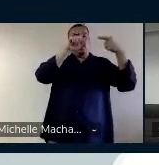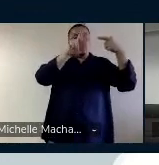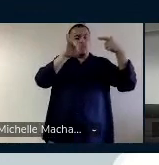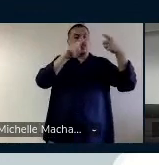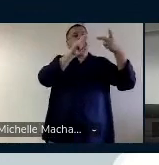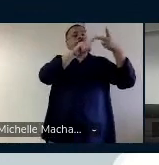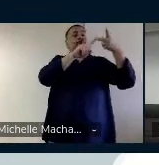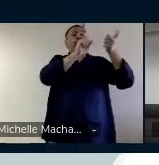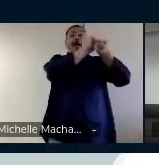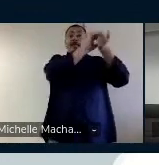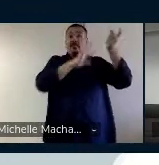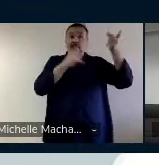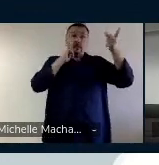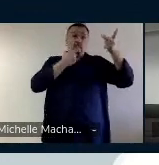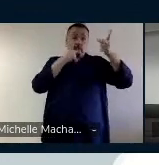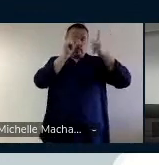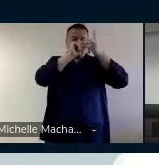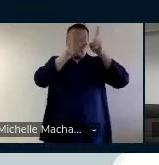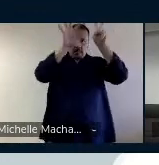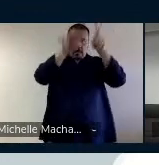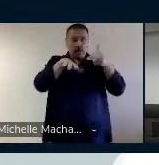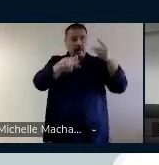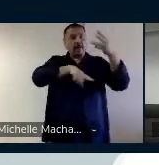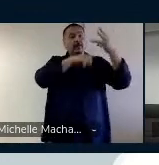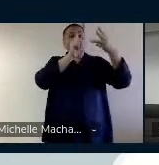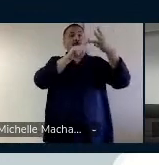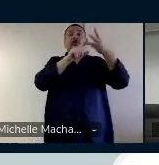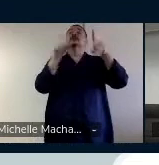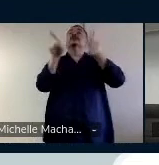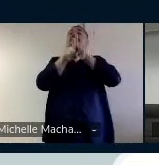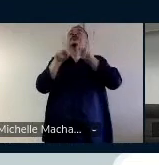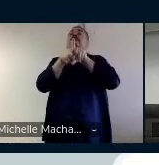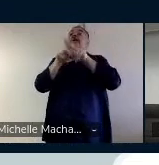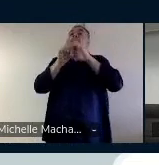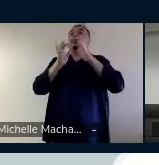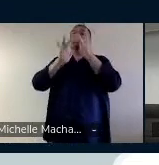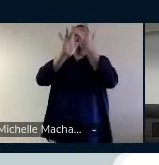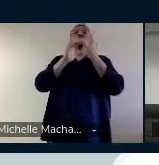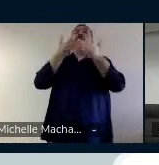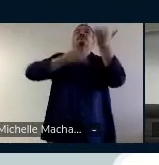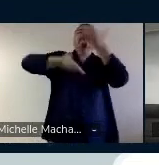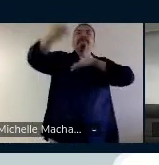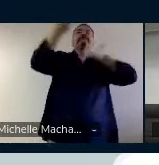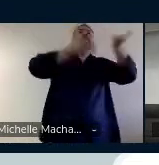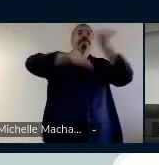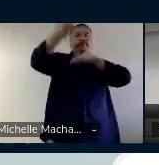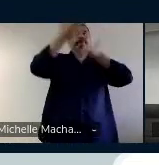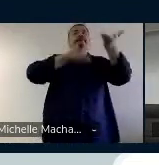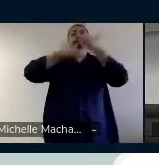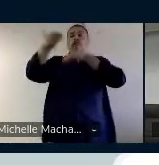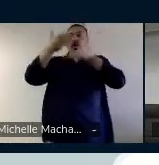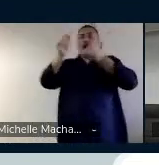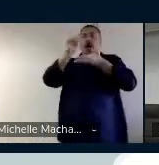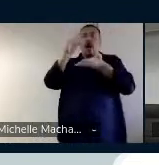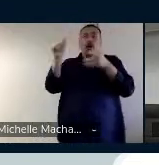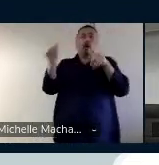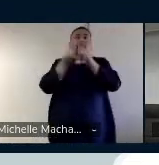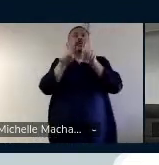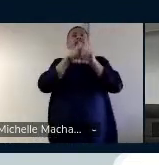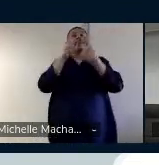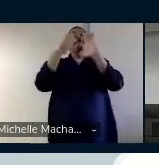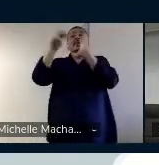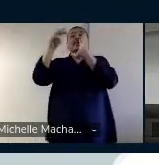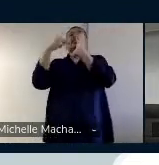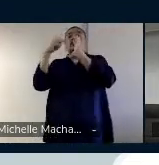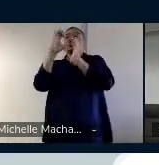realizadas pelos surdos, e, por último, a interação nas aulas e as mensagens enviadas no chat. O curso foi dado